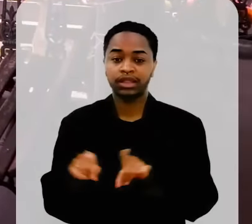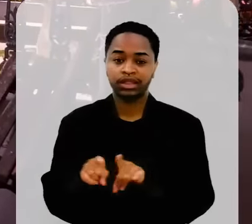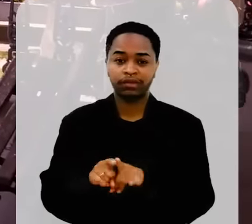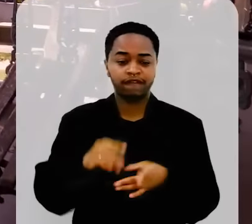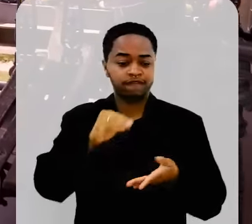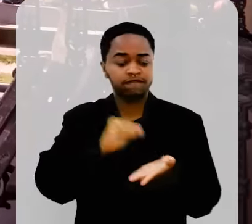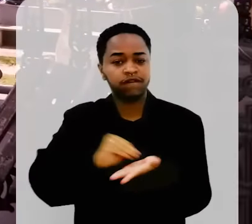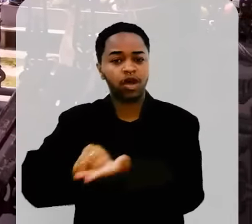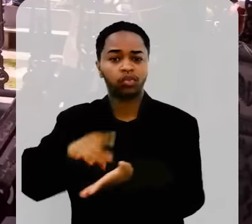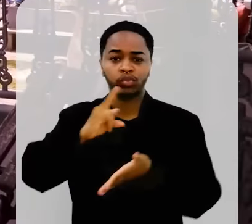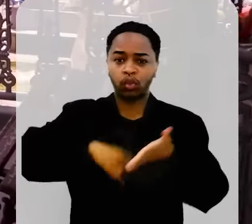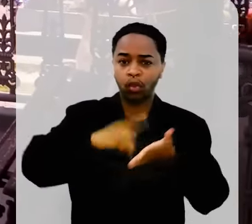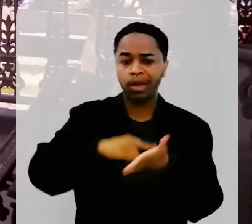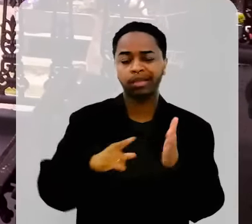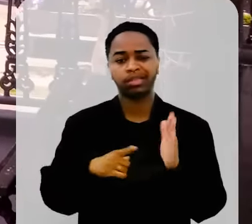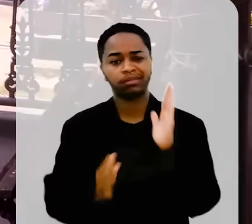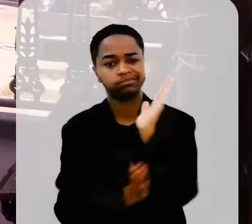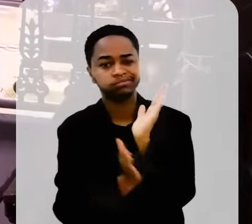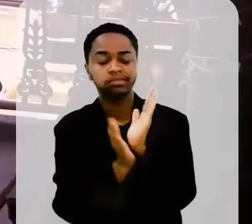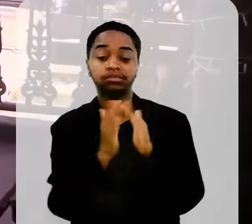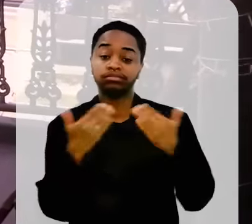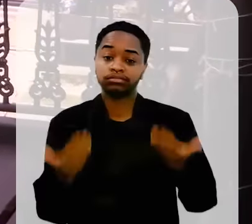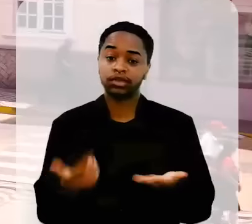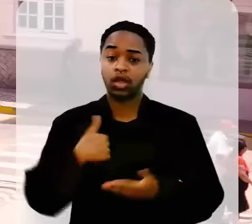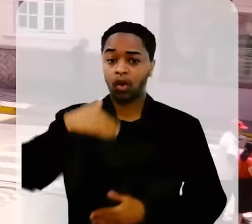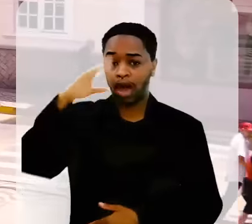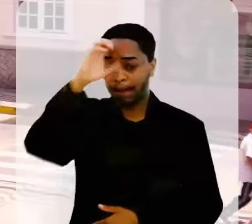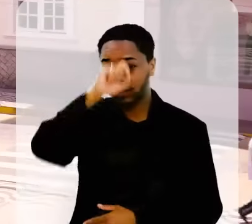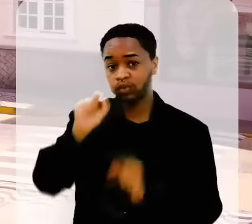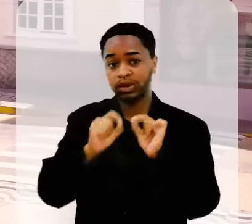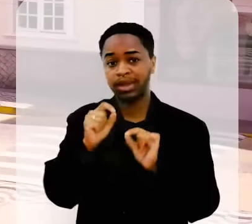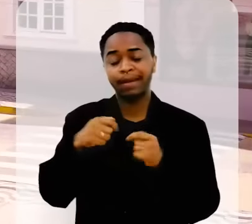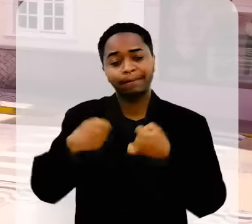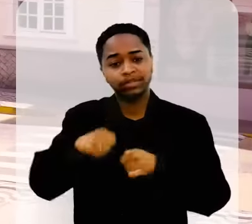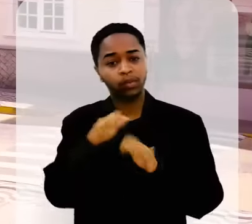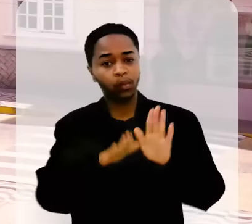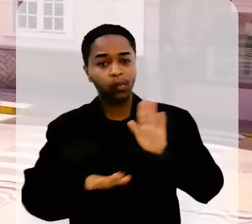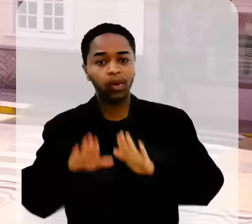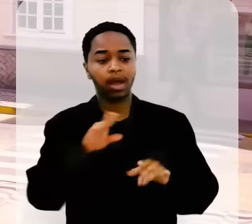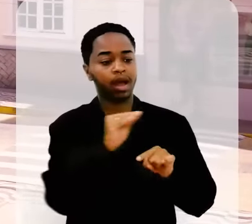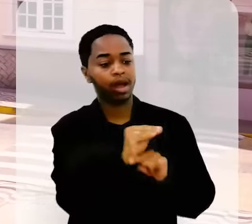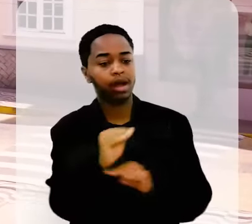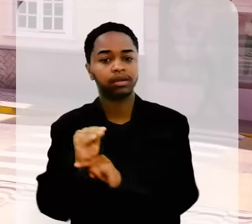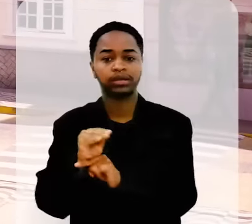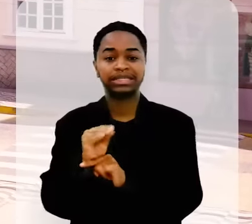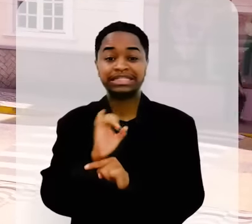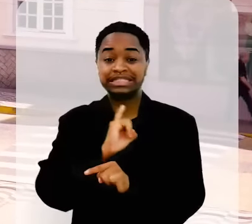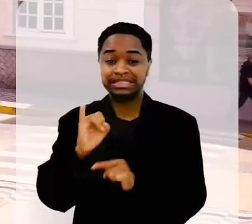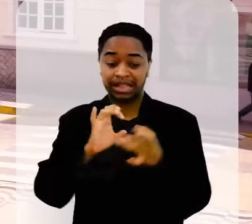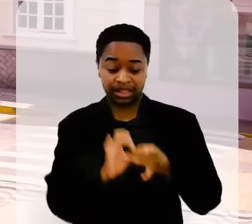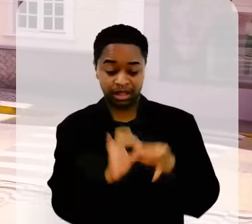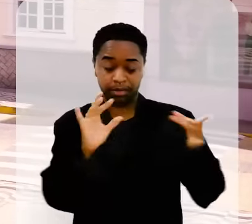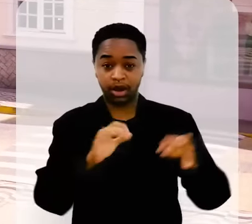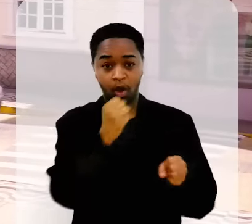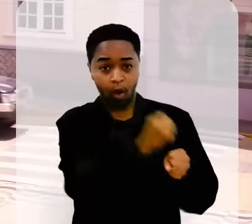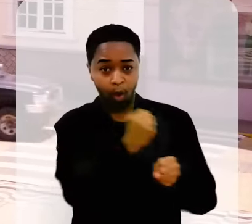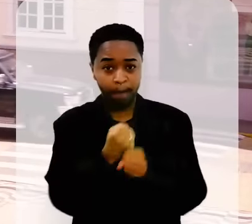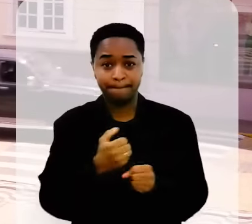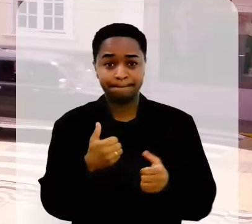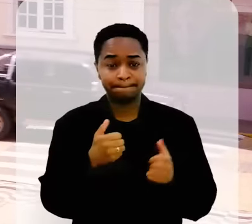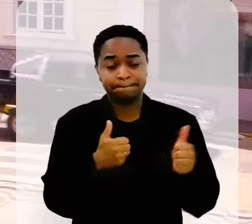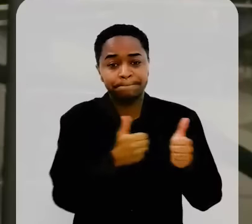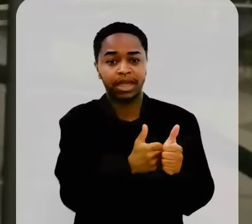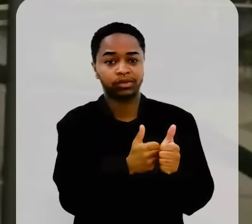muita documentação, muita burocracia. E ali eu aprendi muito que a gente tem que ter muito cuidado ao liberar uma obra em